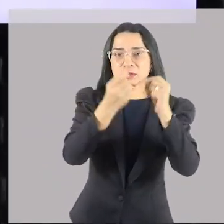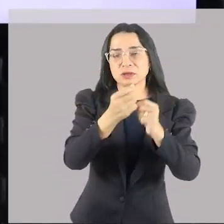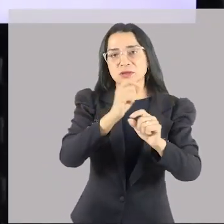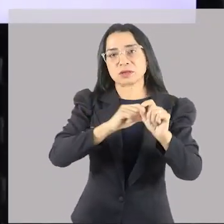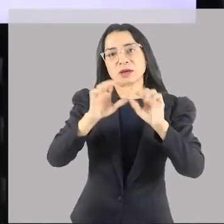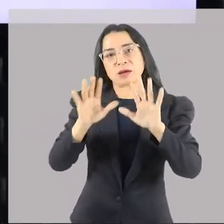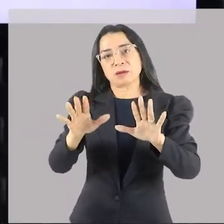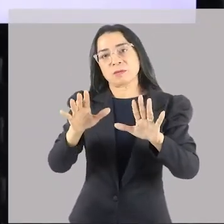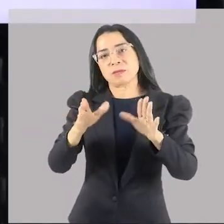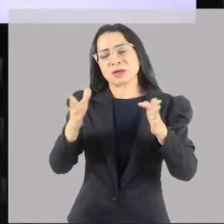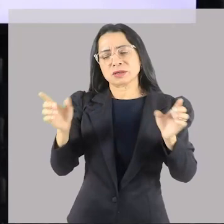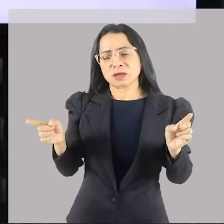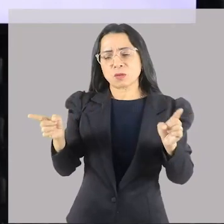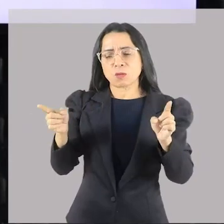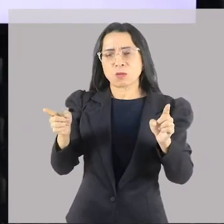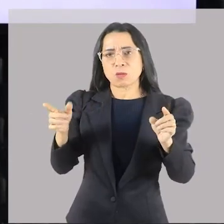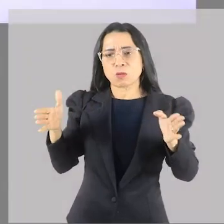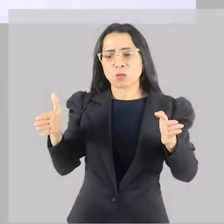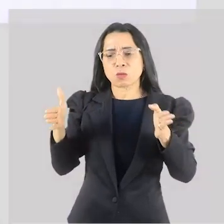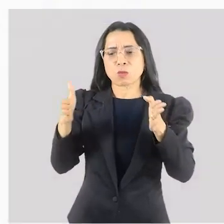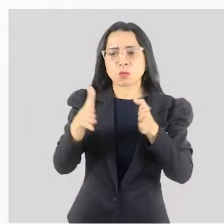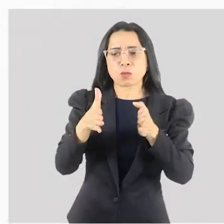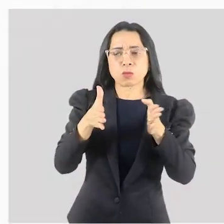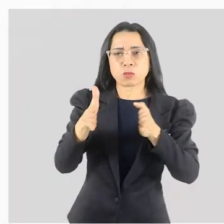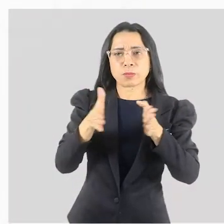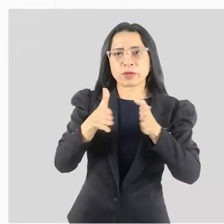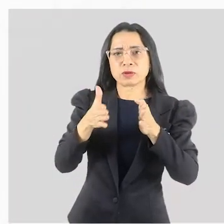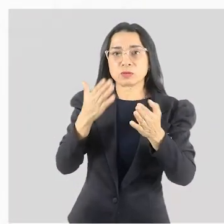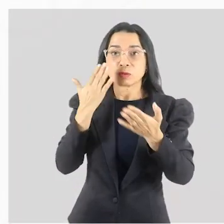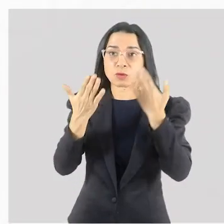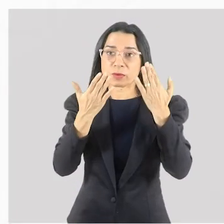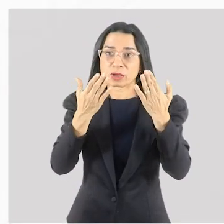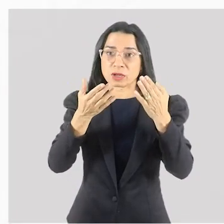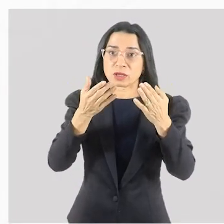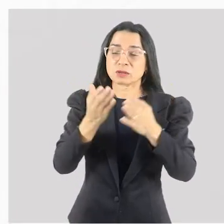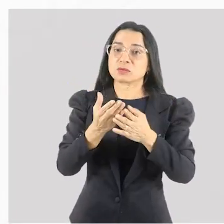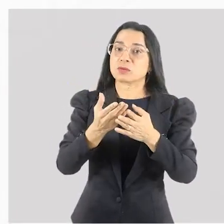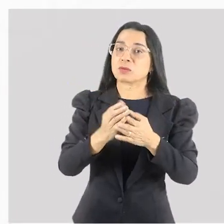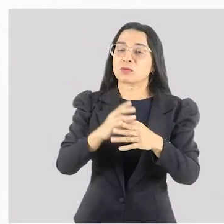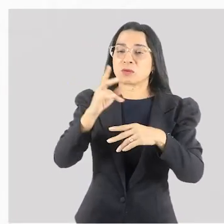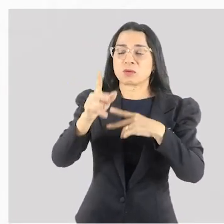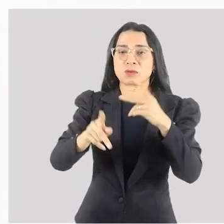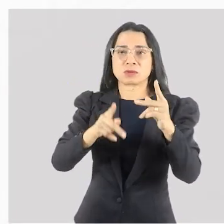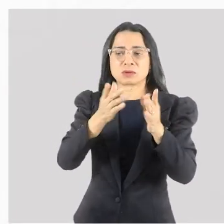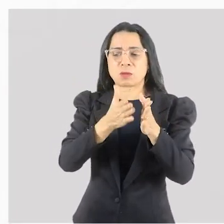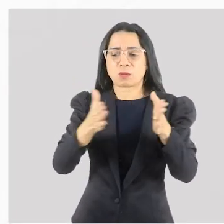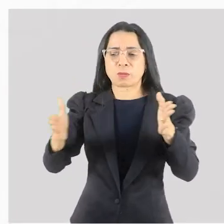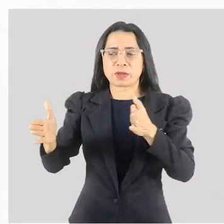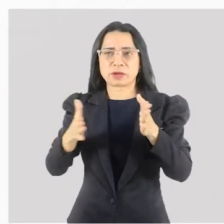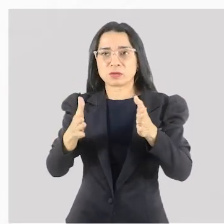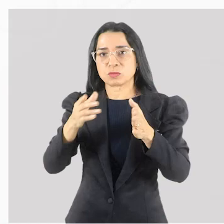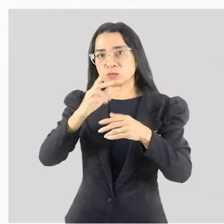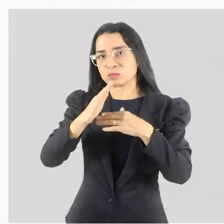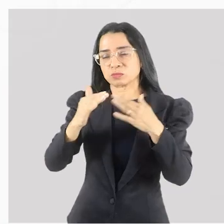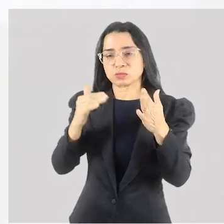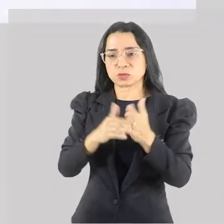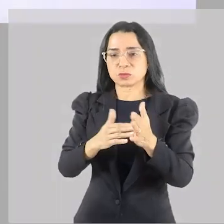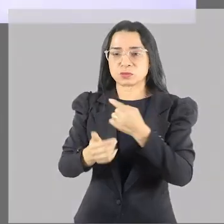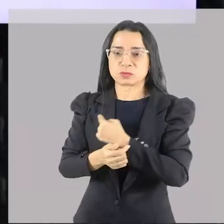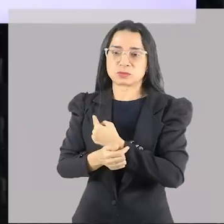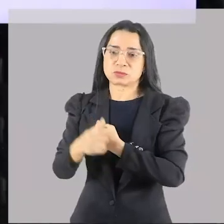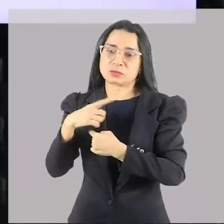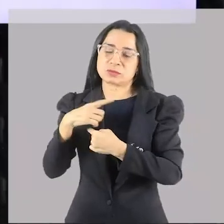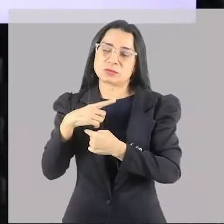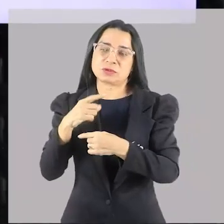com a civilização inteira. Vamos entender melhor. Os vasos gregos do período geométrico, como o nome diz, eles têm uma série de